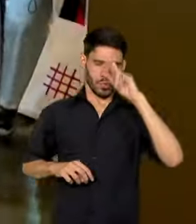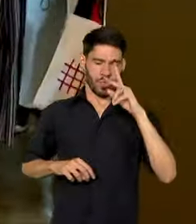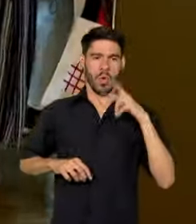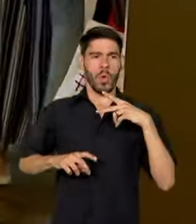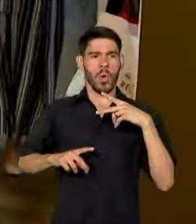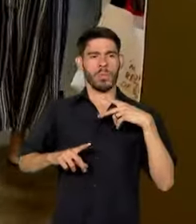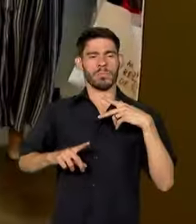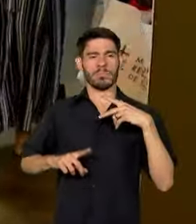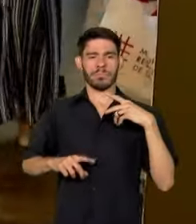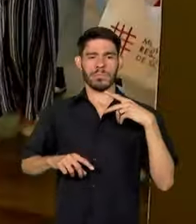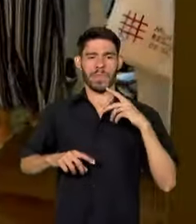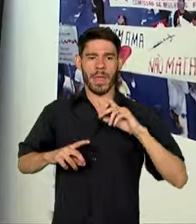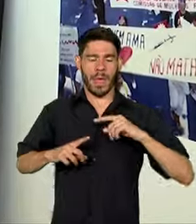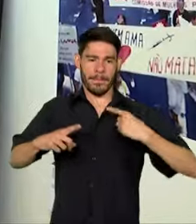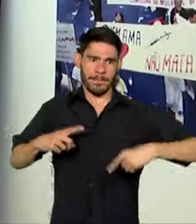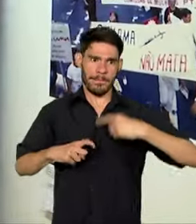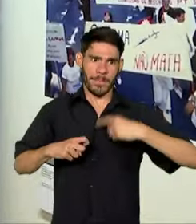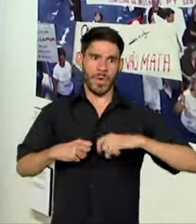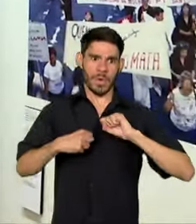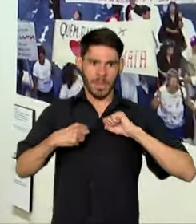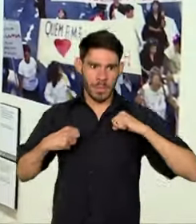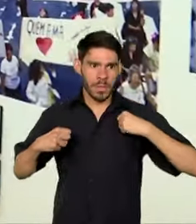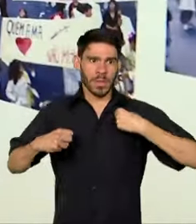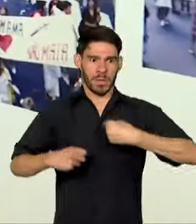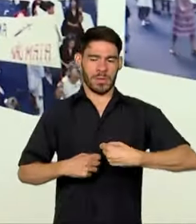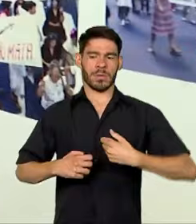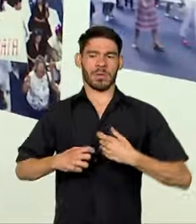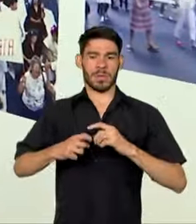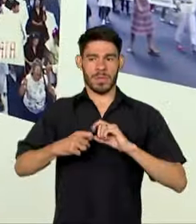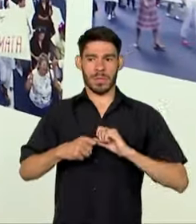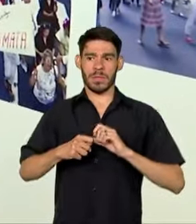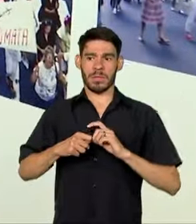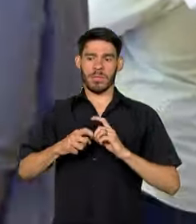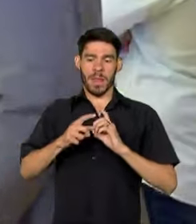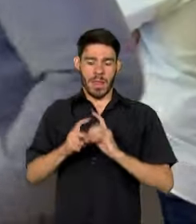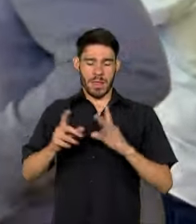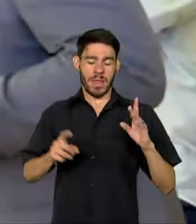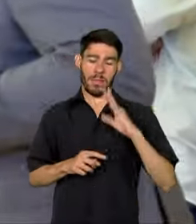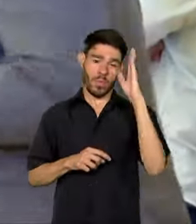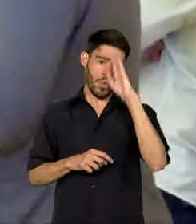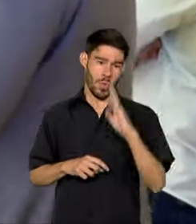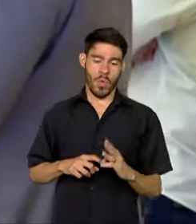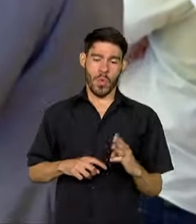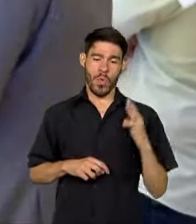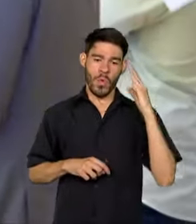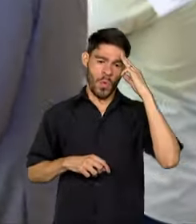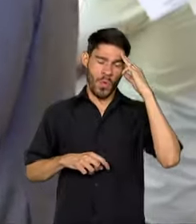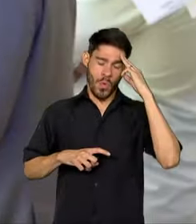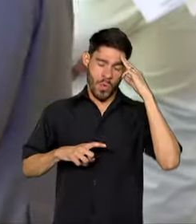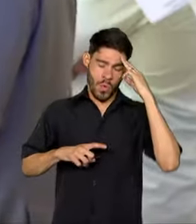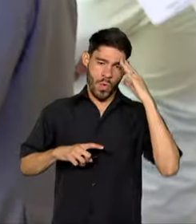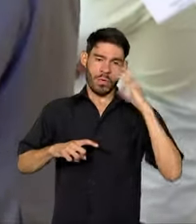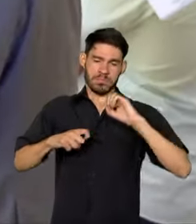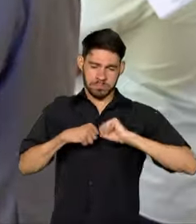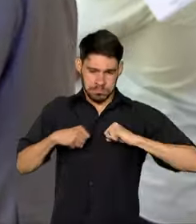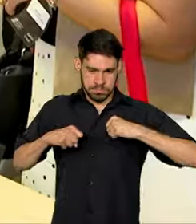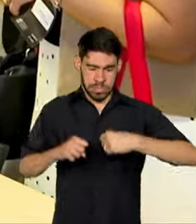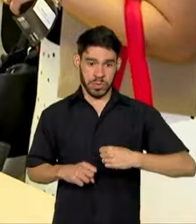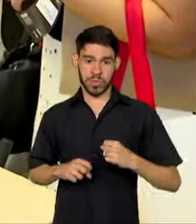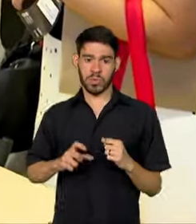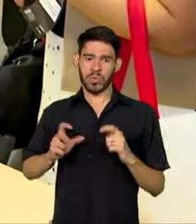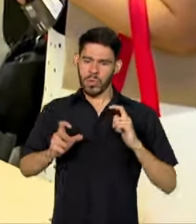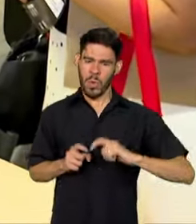memória política das resistências e da luta pela democracia no Brasil. O Memorial da Resistência de São Paulo